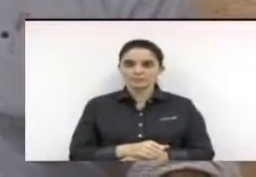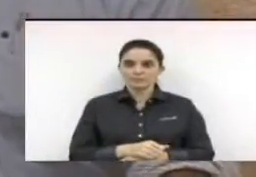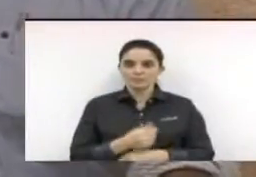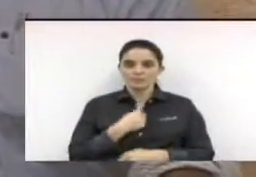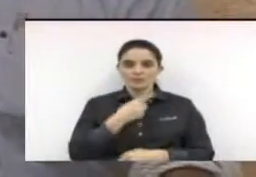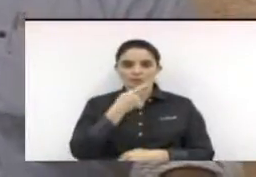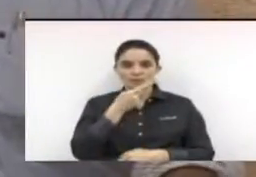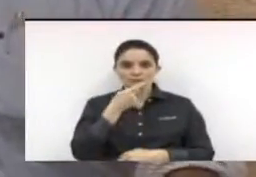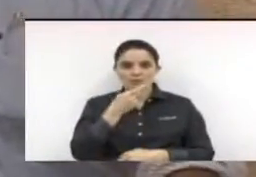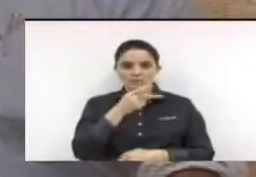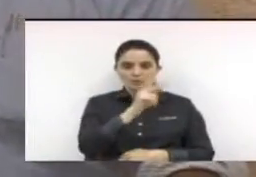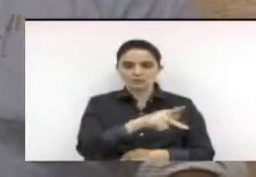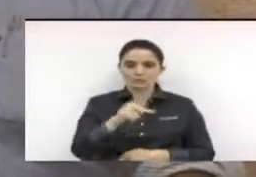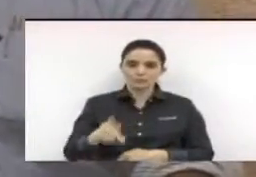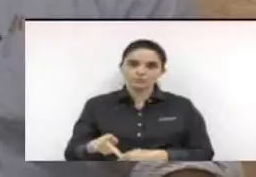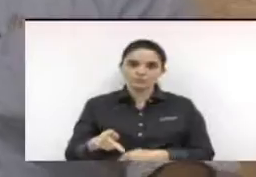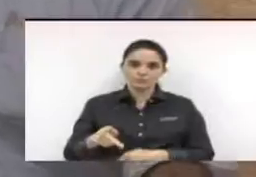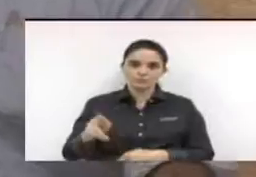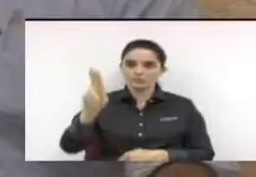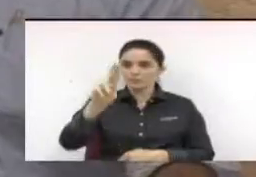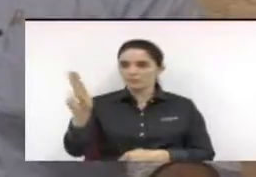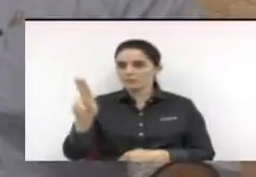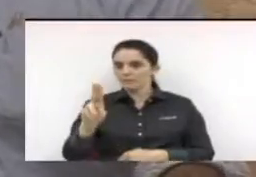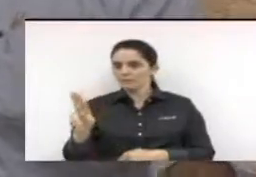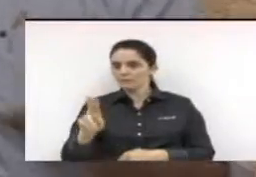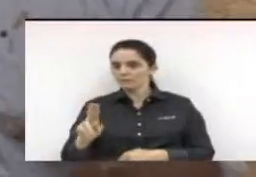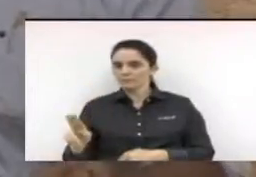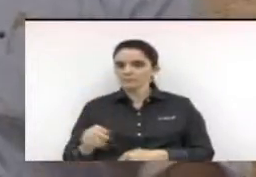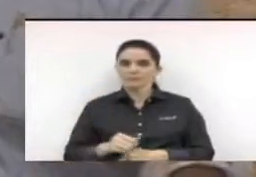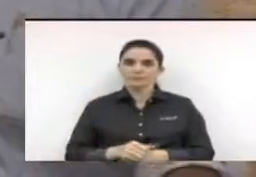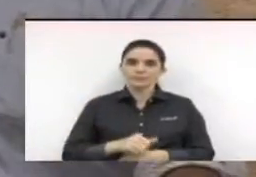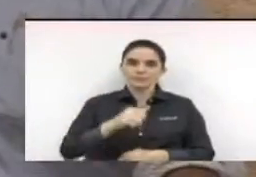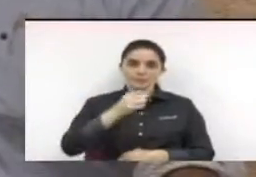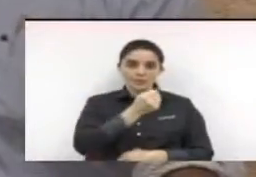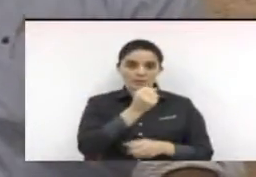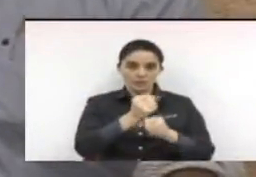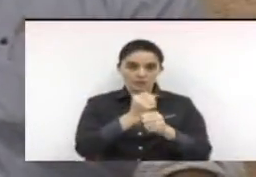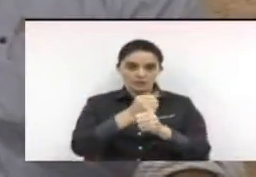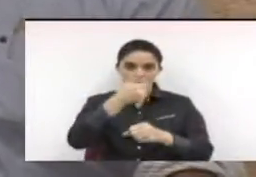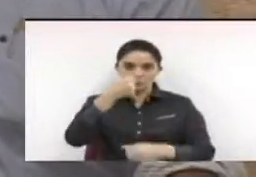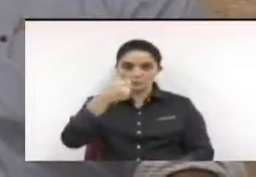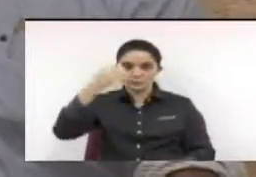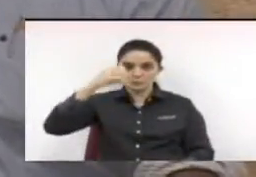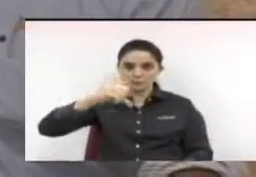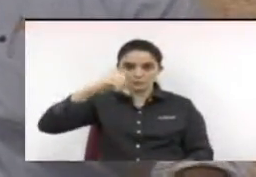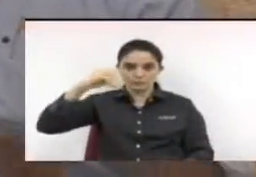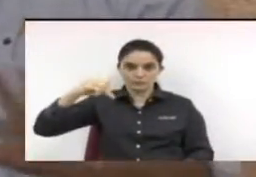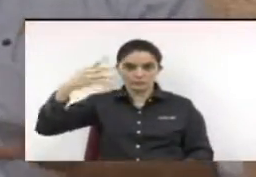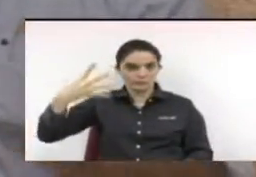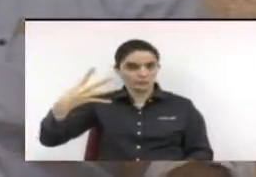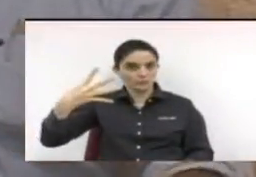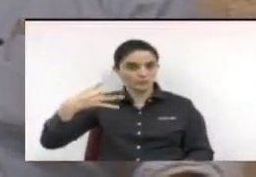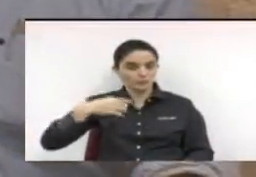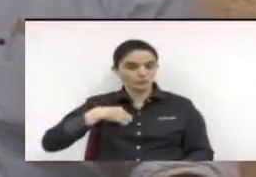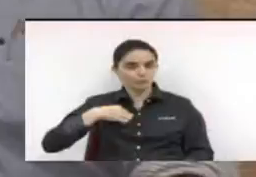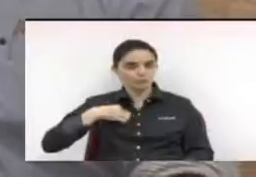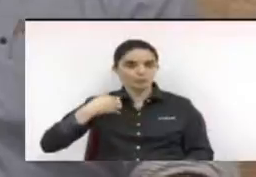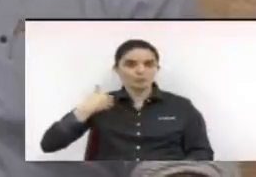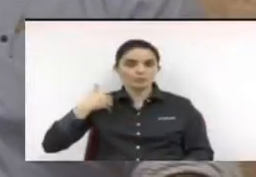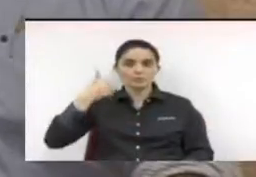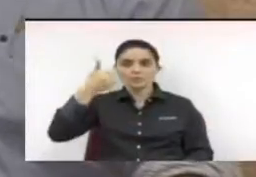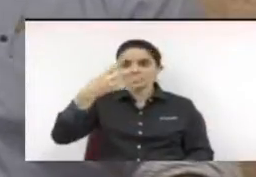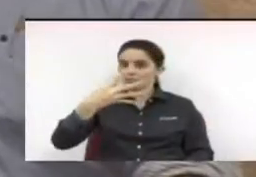Natalino, da dona Heloísa. Em 1994, eu tinha 14 anos, hoje eu tenho 35.